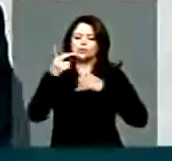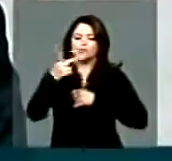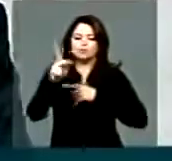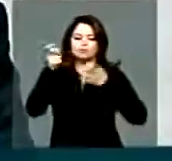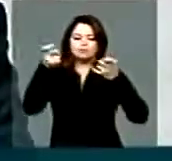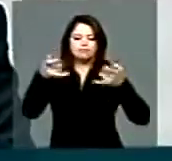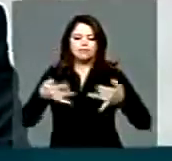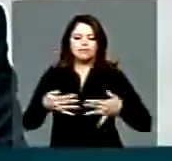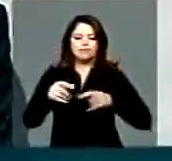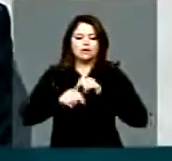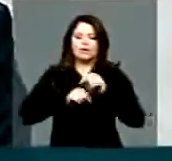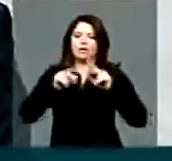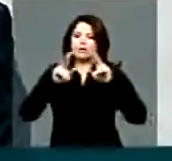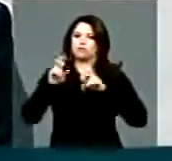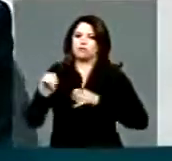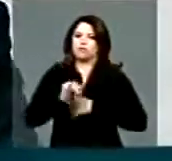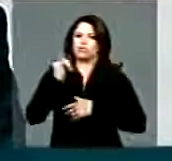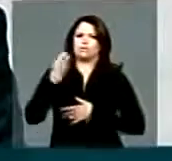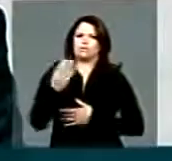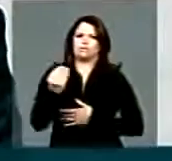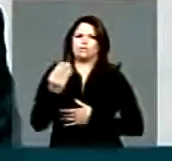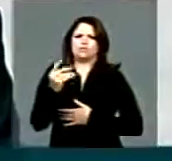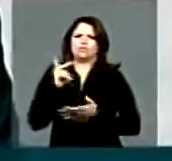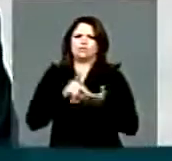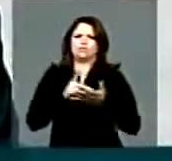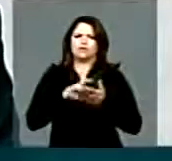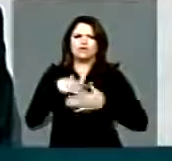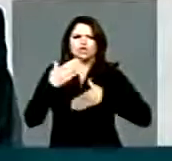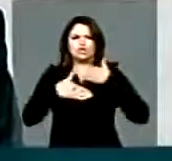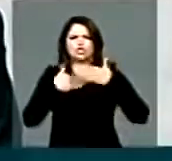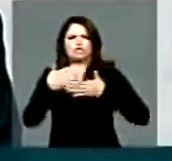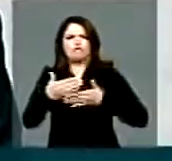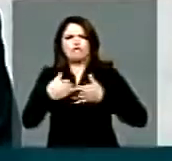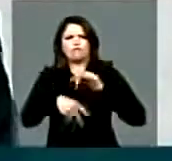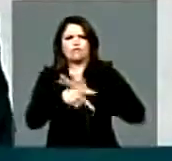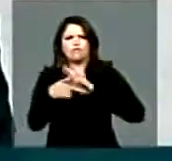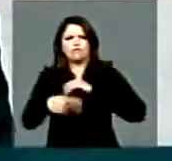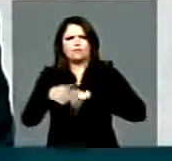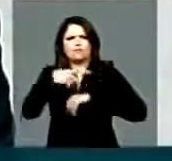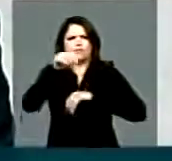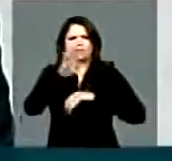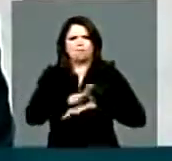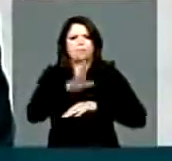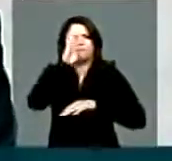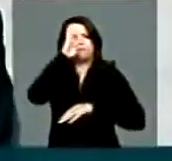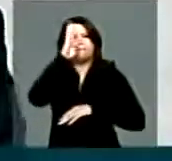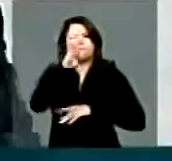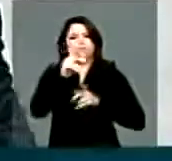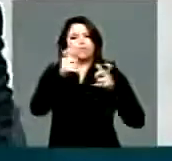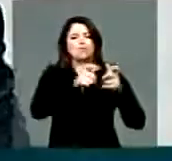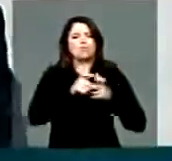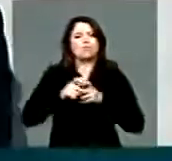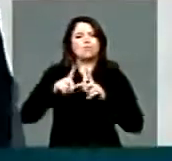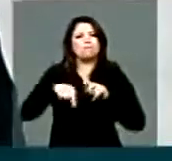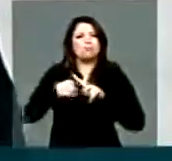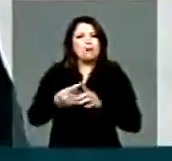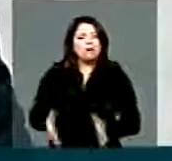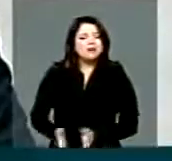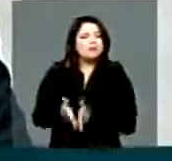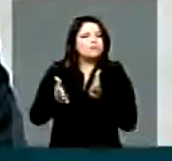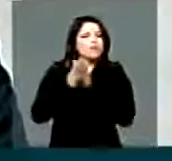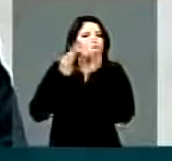é um assunto palpitante, desenvolvimento desse país, principalmente das áreas mais carentes.